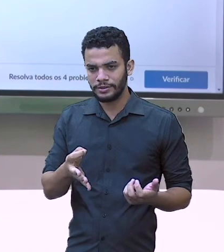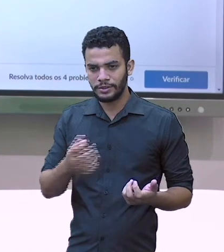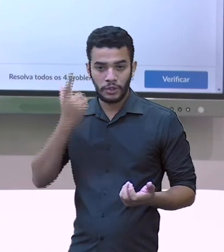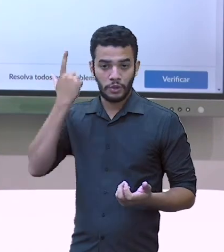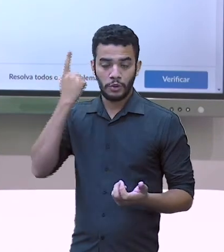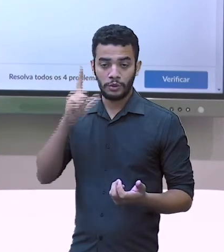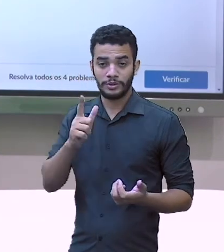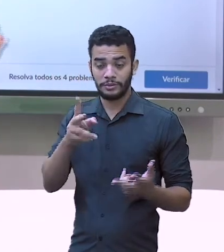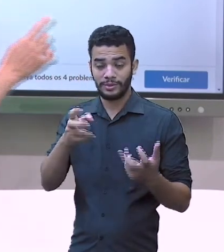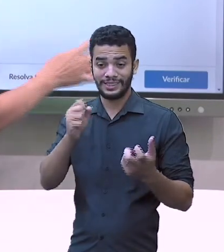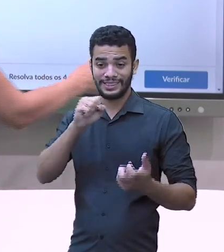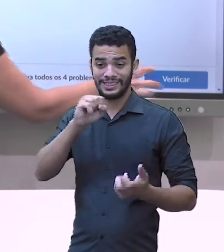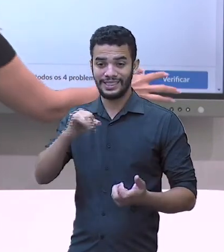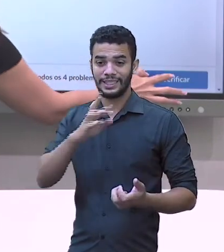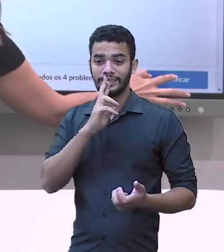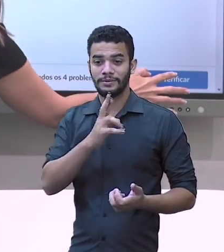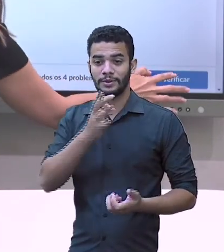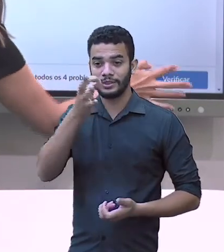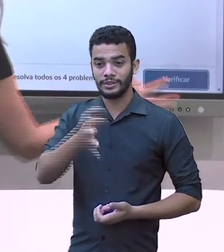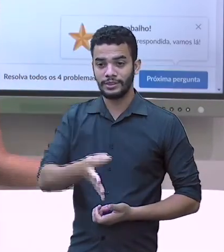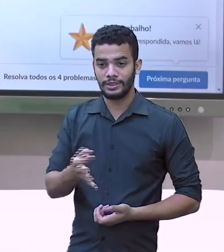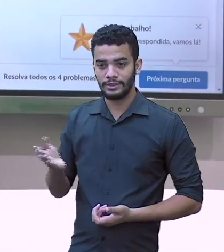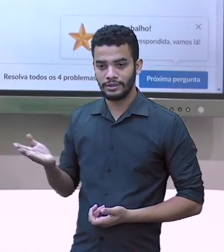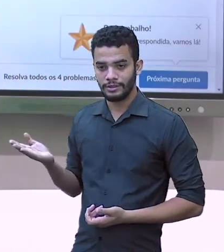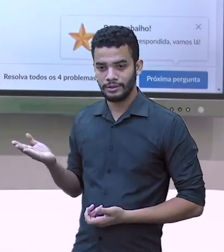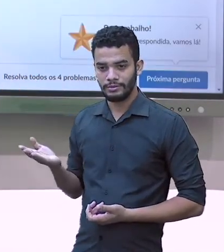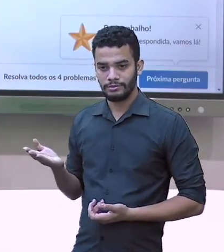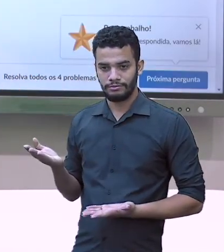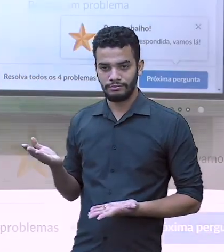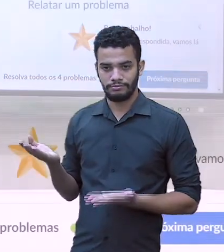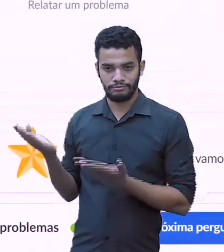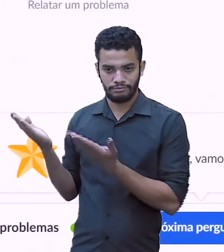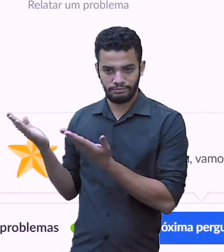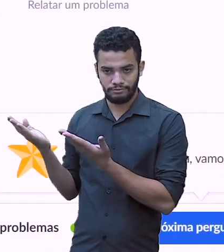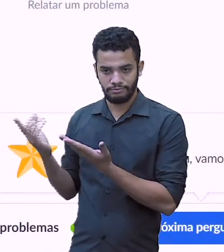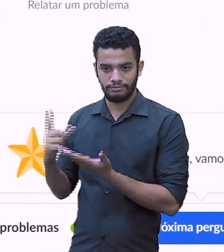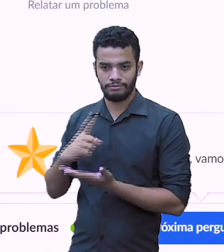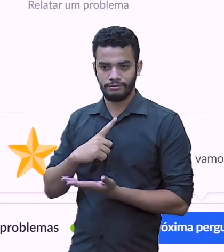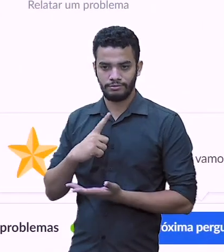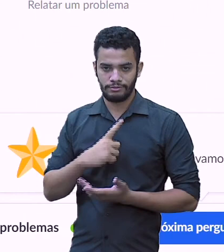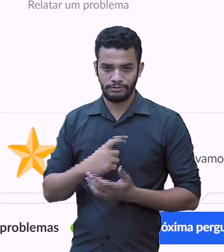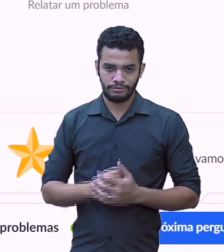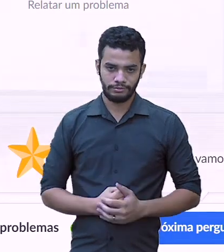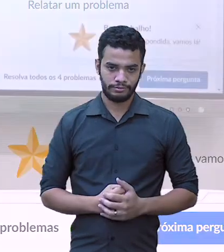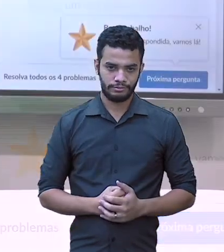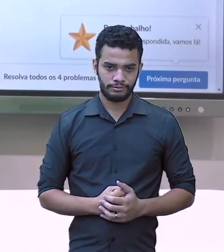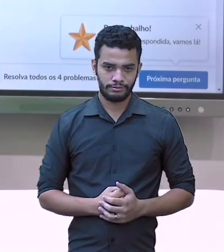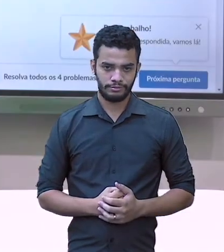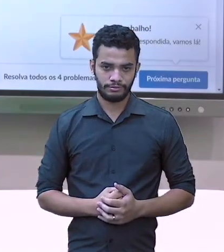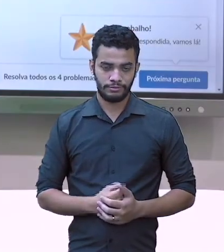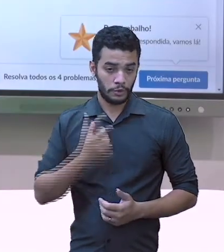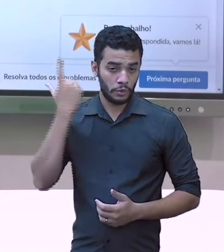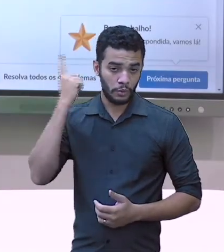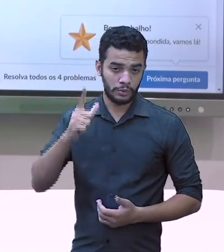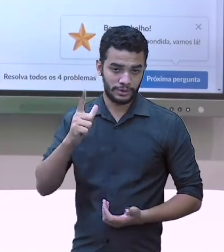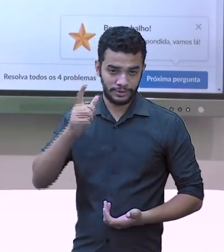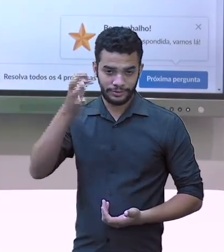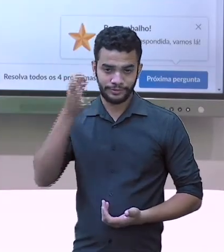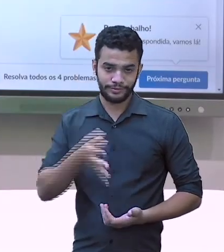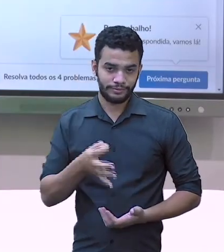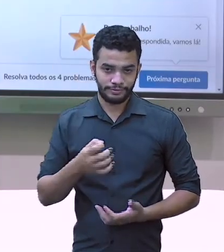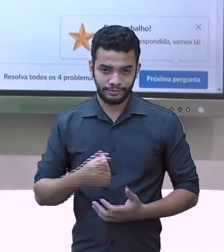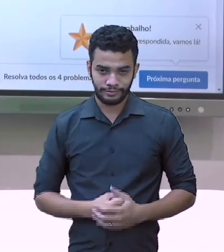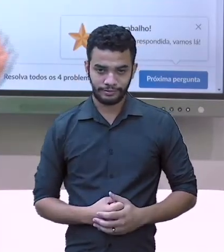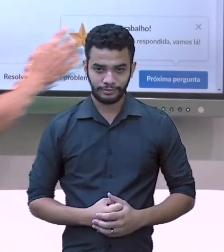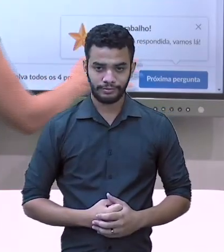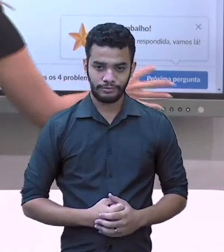mesma hora aqui, olha. Eu aperto aqui em verificar. Olha, bom trabalho. Então, quer dizer que eu acertei. Tá